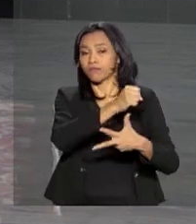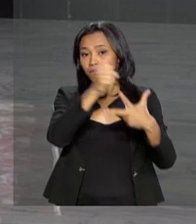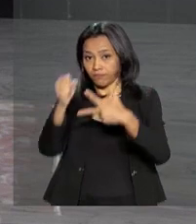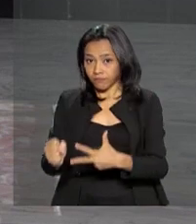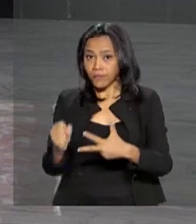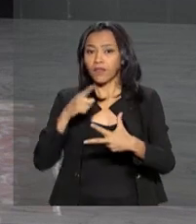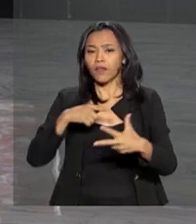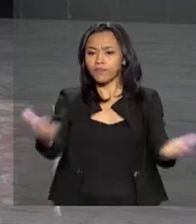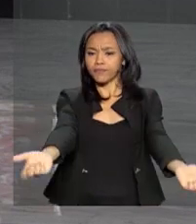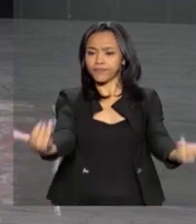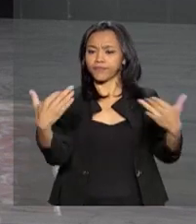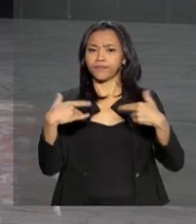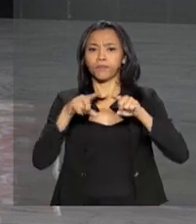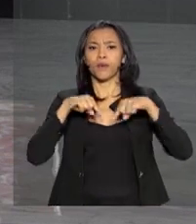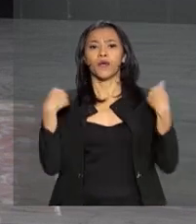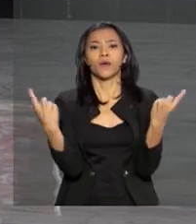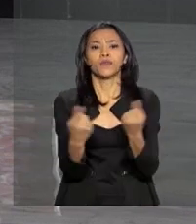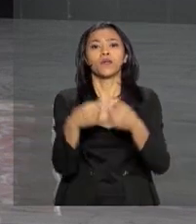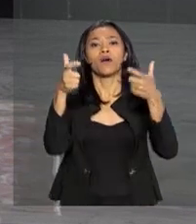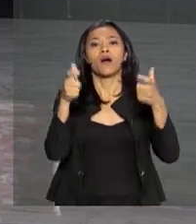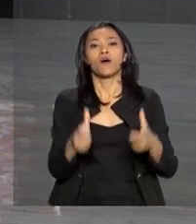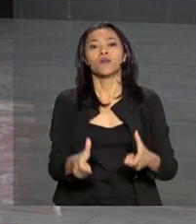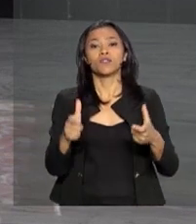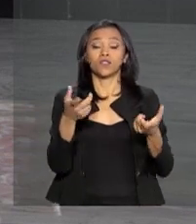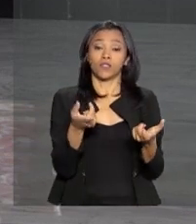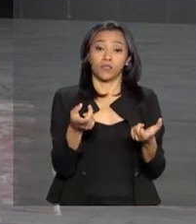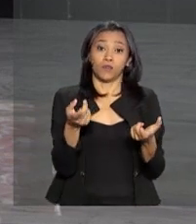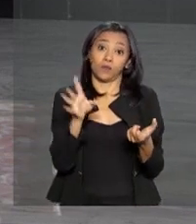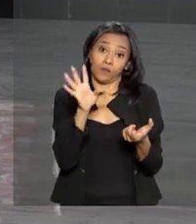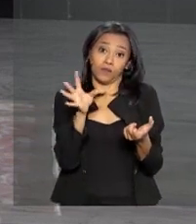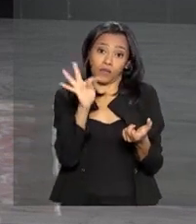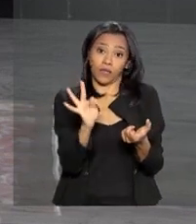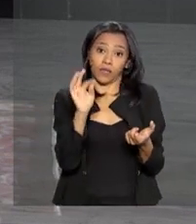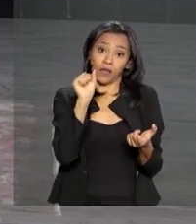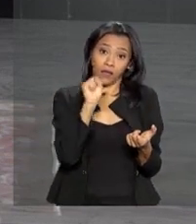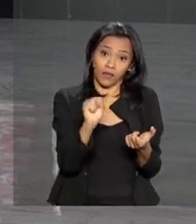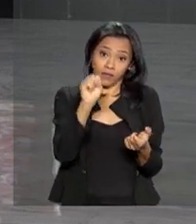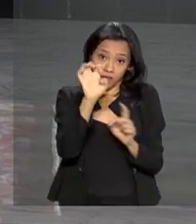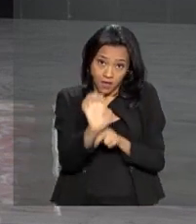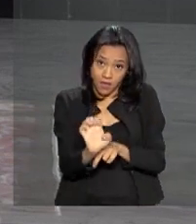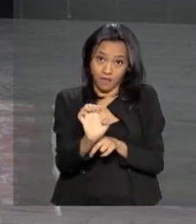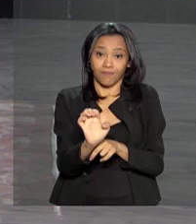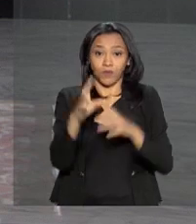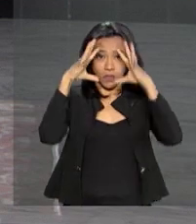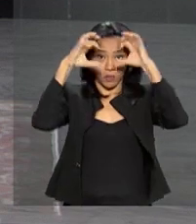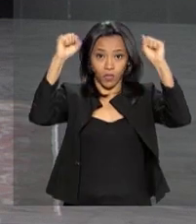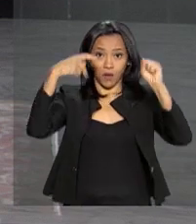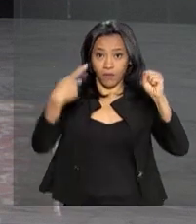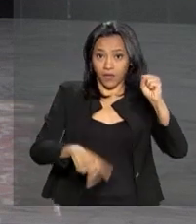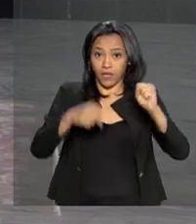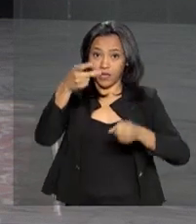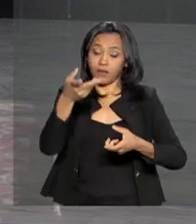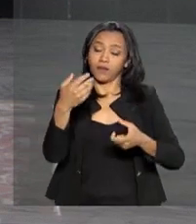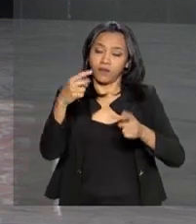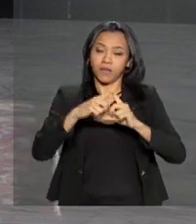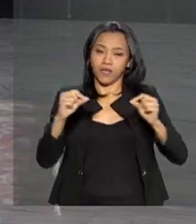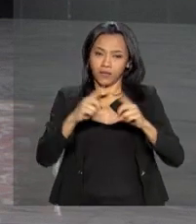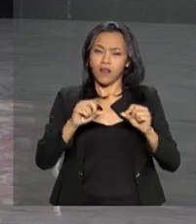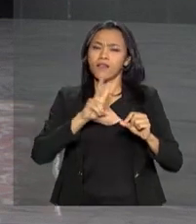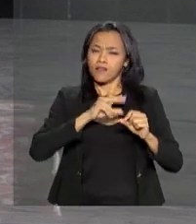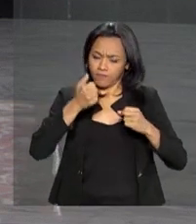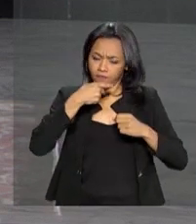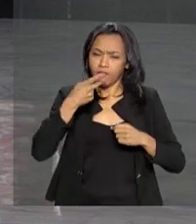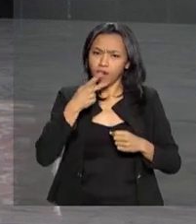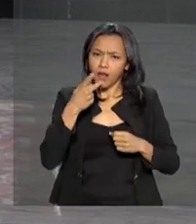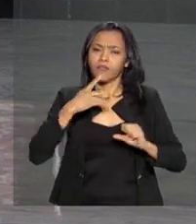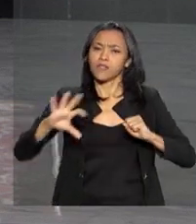jornalistas no Tribunal Superior Eleitoral aqui em Brasília. Eles garantiram que o segundo turno será seguro